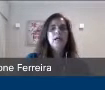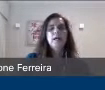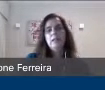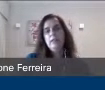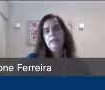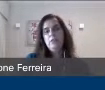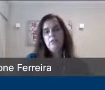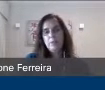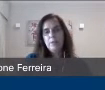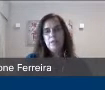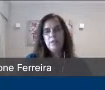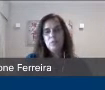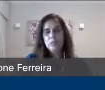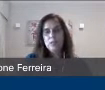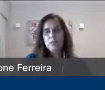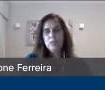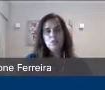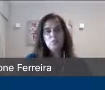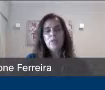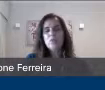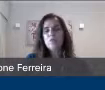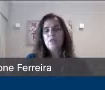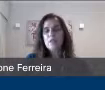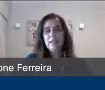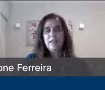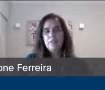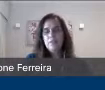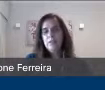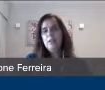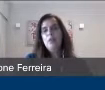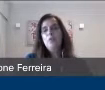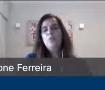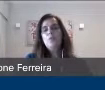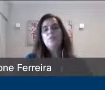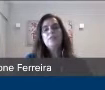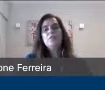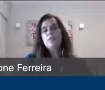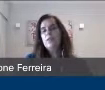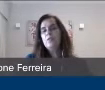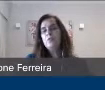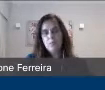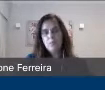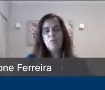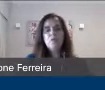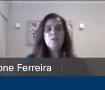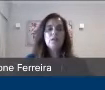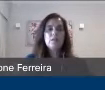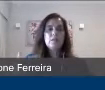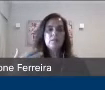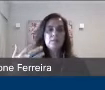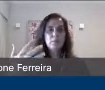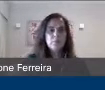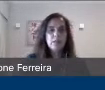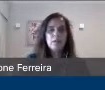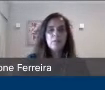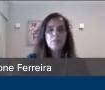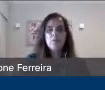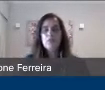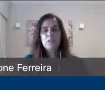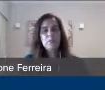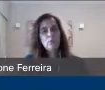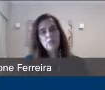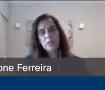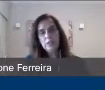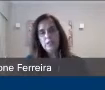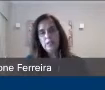de estar apenas estudando, porque as universidades querem ver o que você faz com o seu tempo, como você organiza o seu tempo, você é uma pessoa